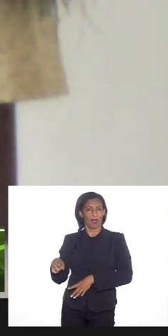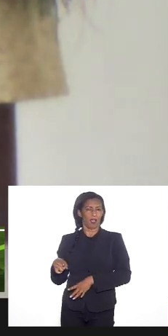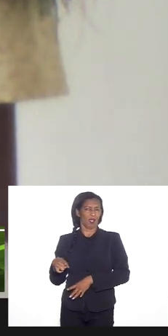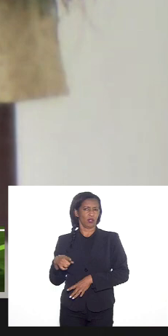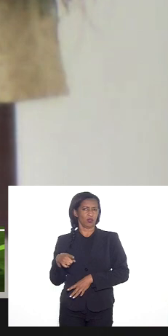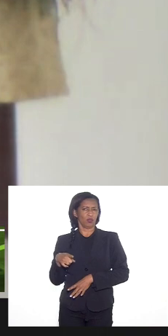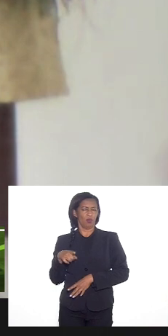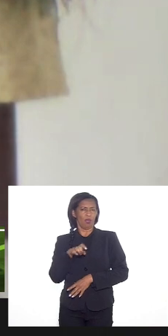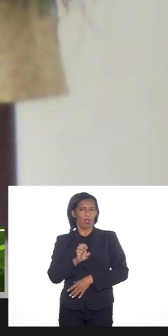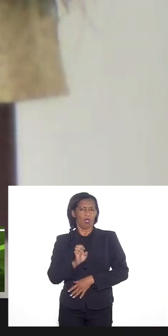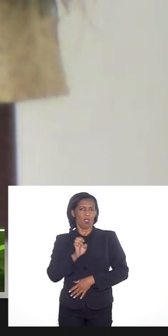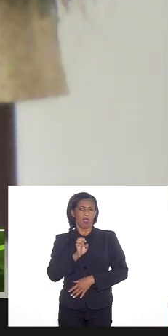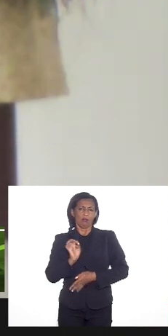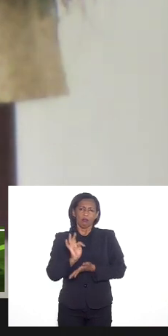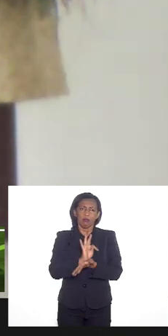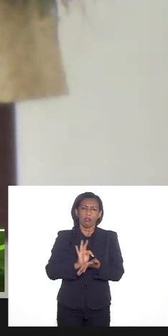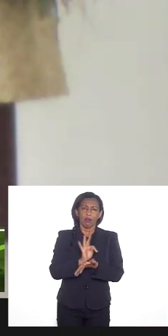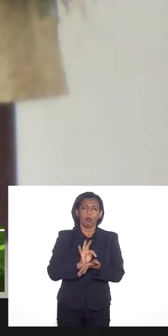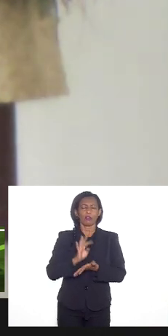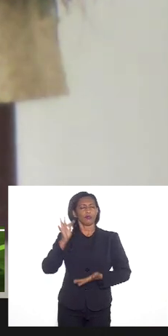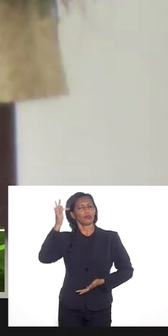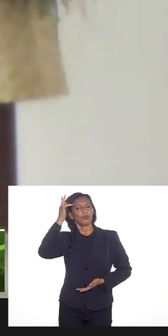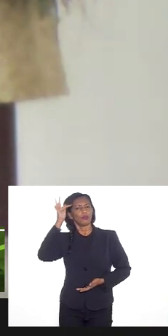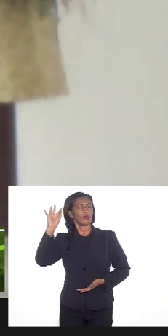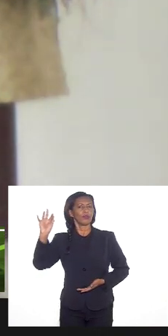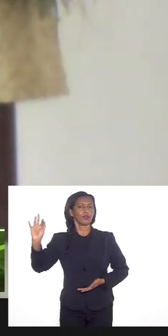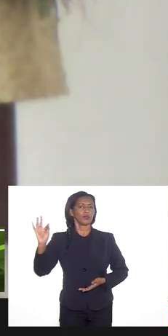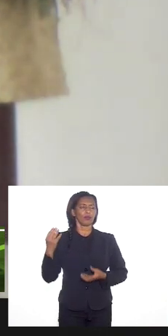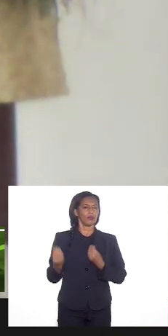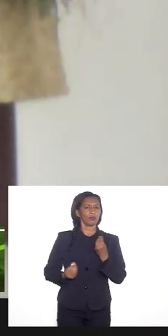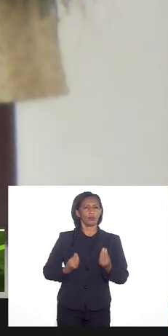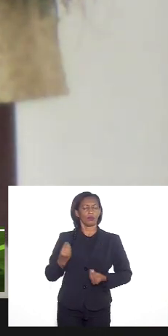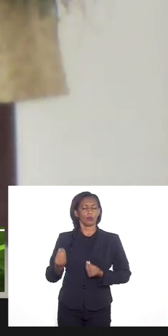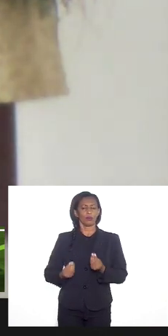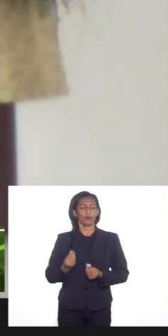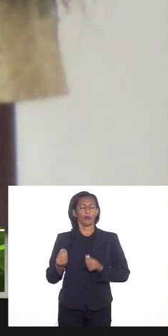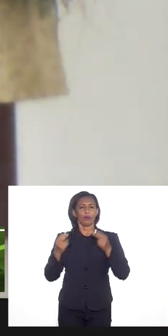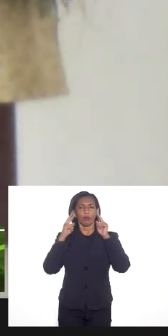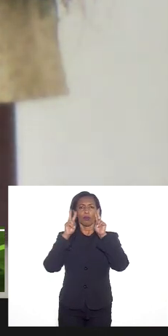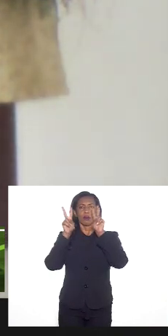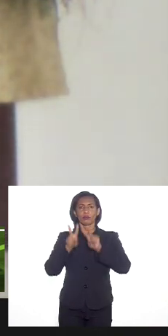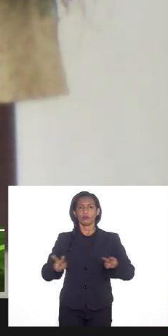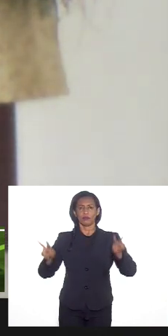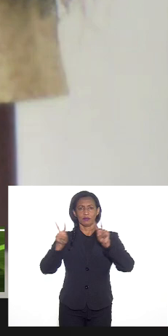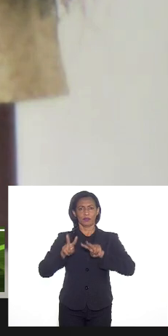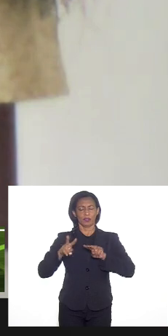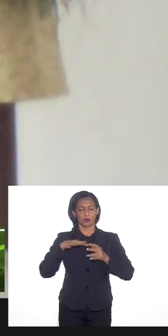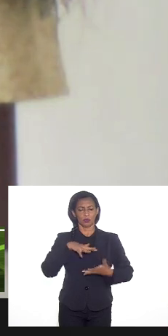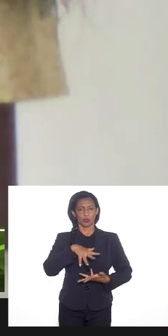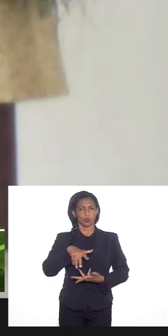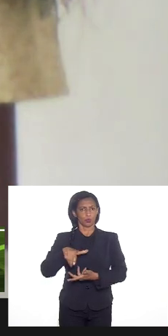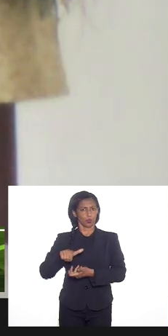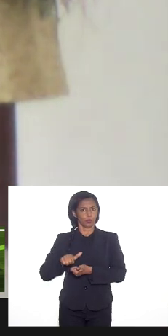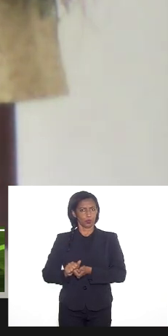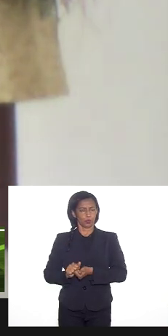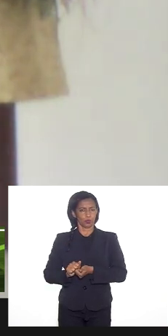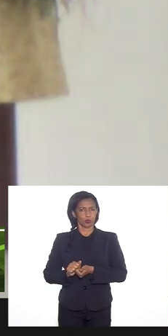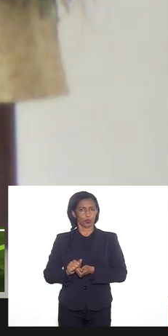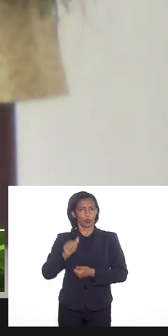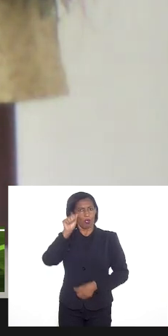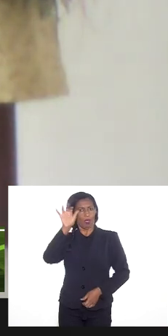epistemológico, teológico, filosófico, como a visão de mundo africana,